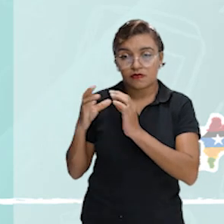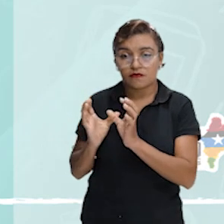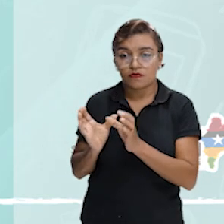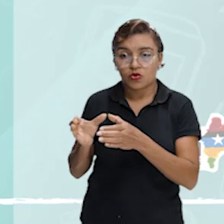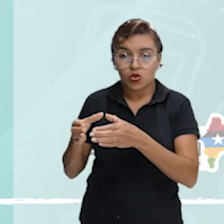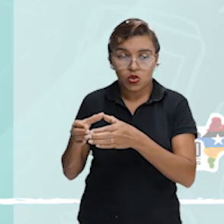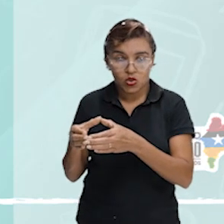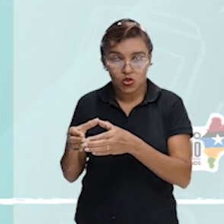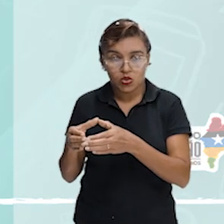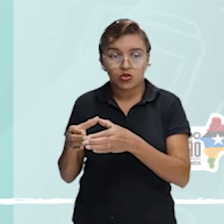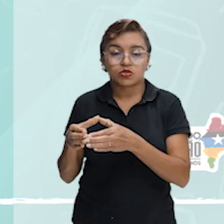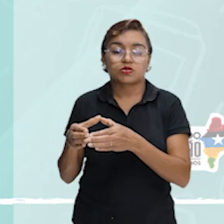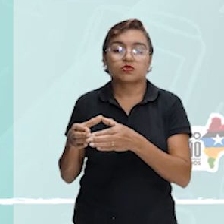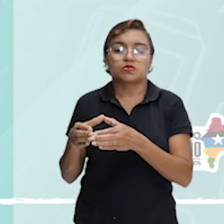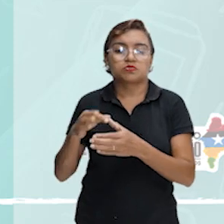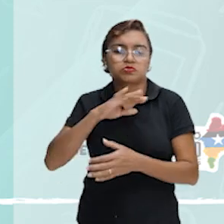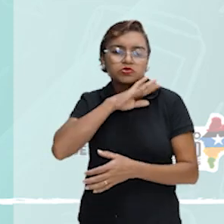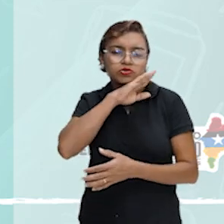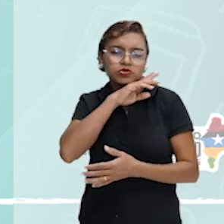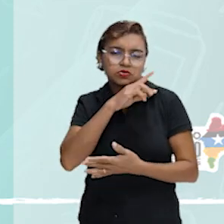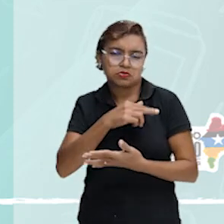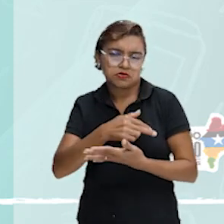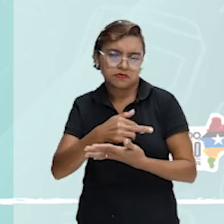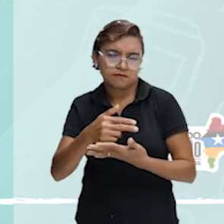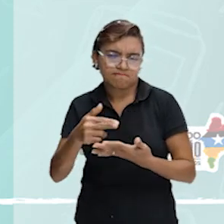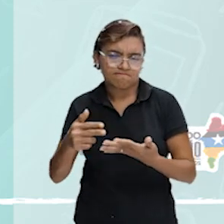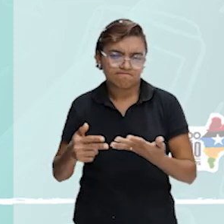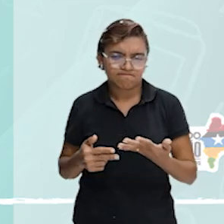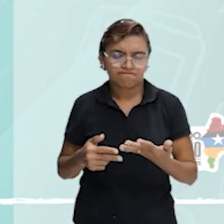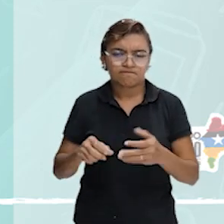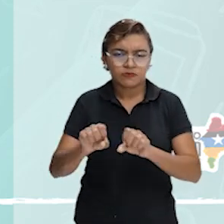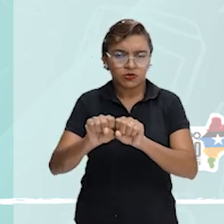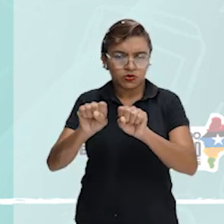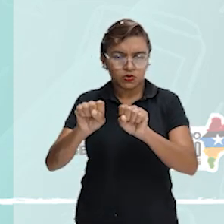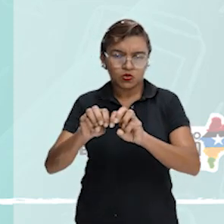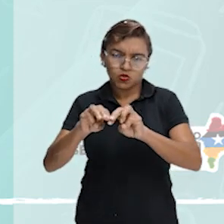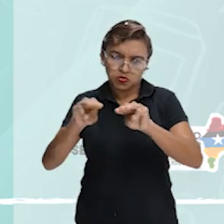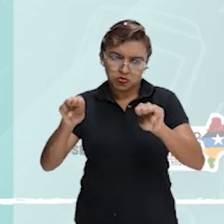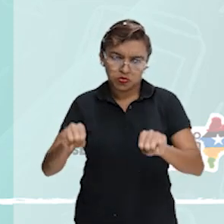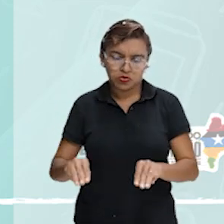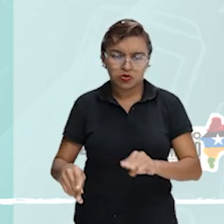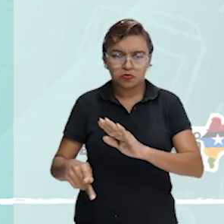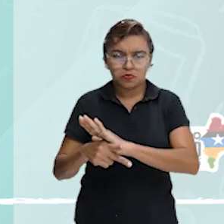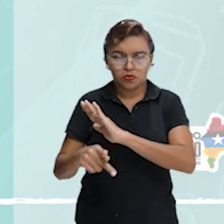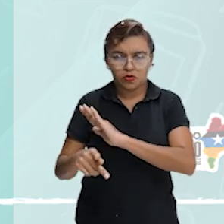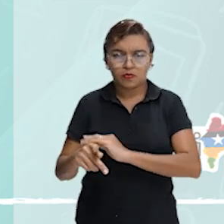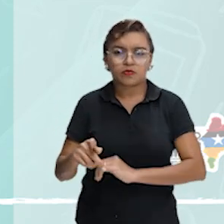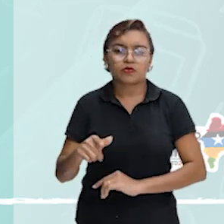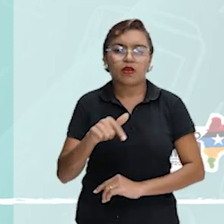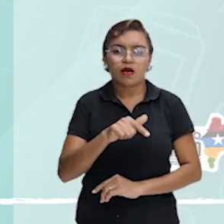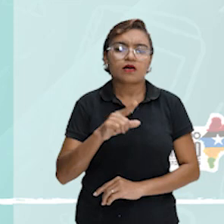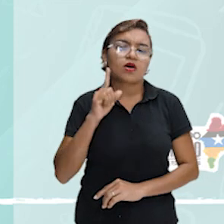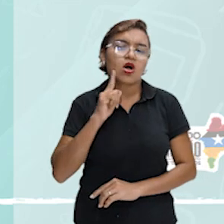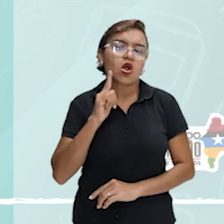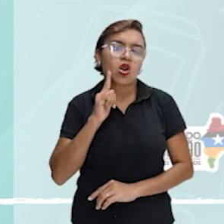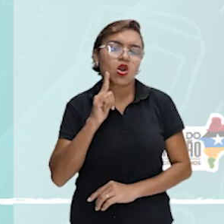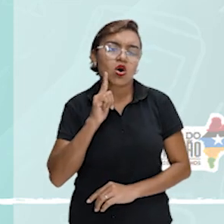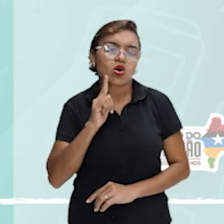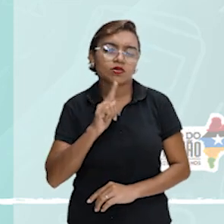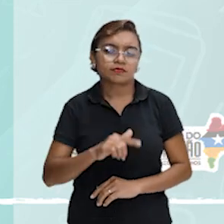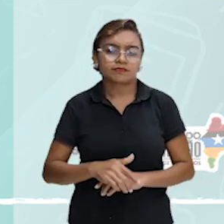répteis, anfíbios e peixes do Museu de História Natural em Londres, fazia notícia. Numa